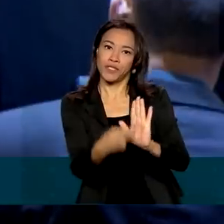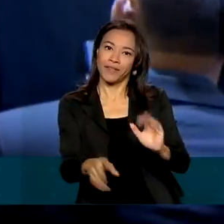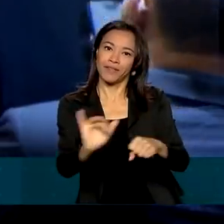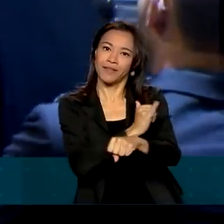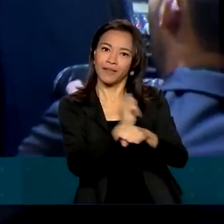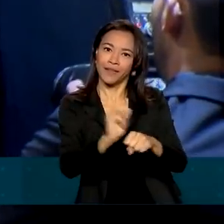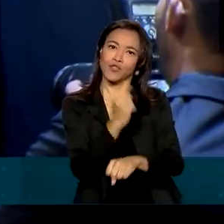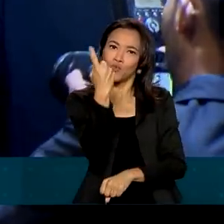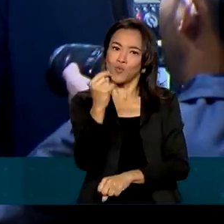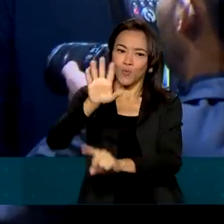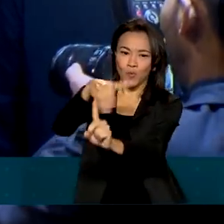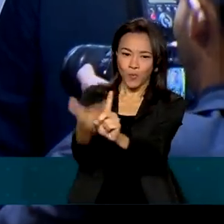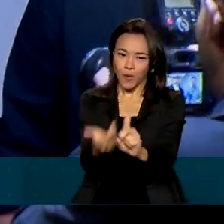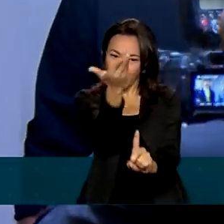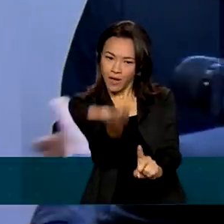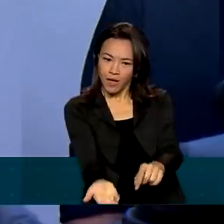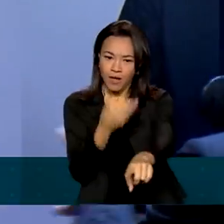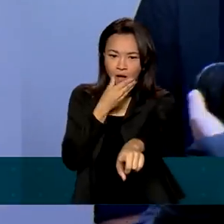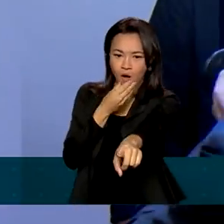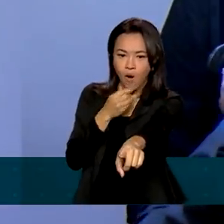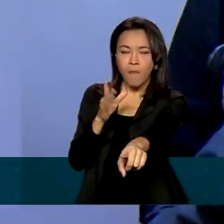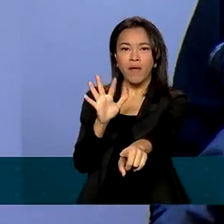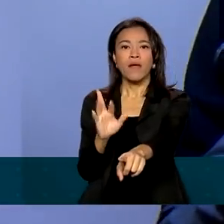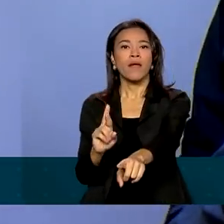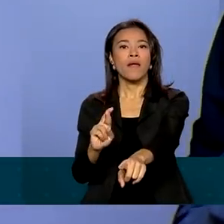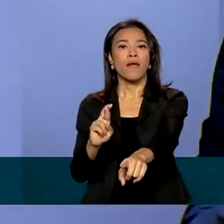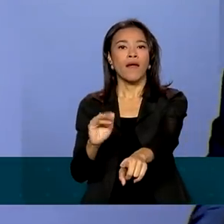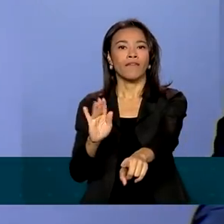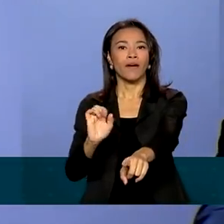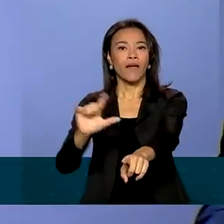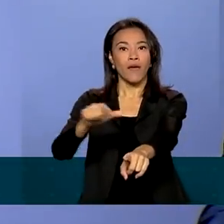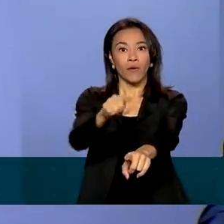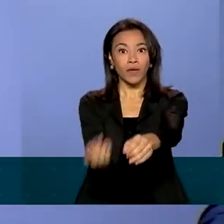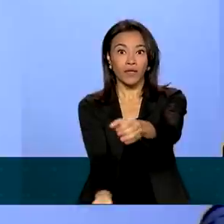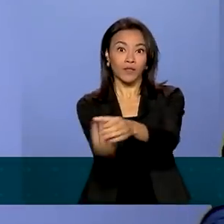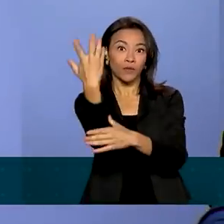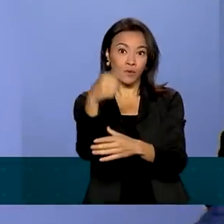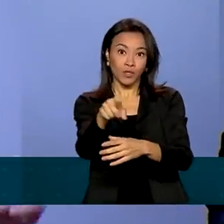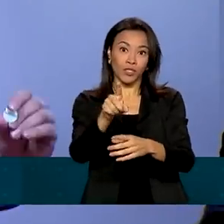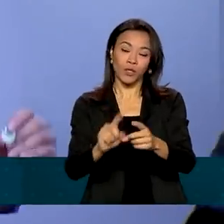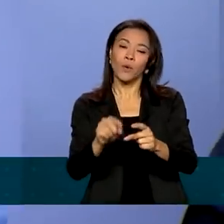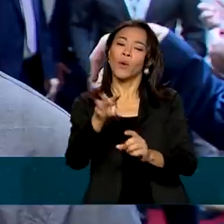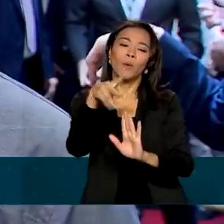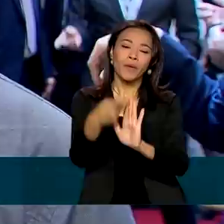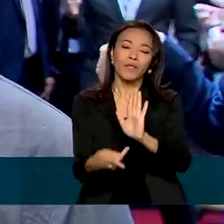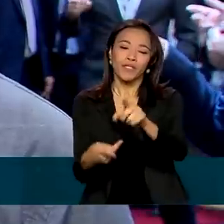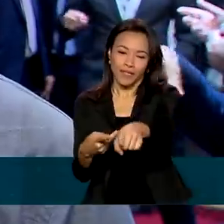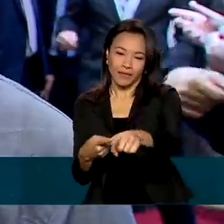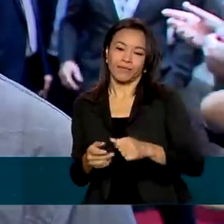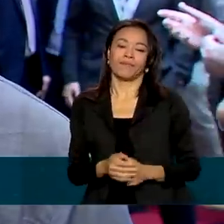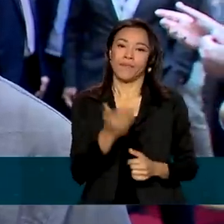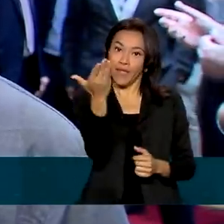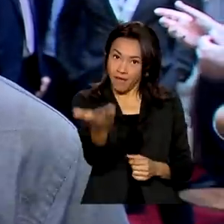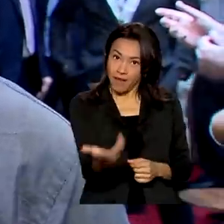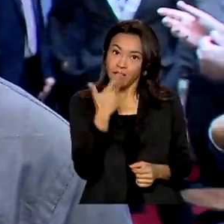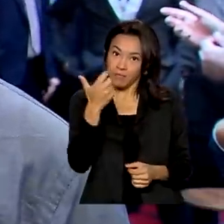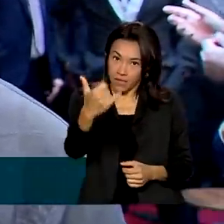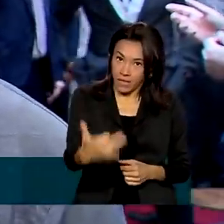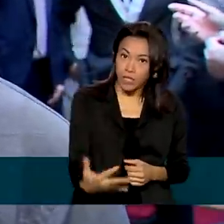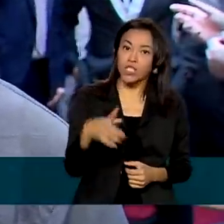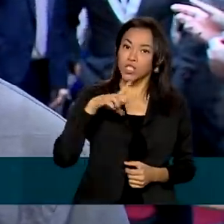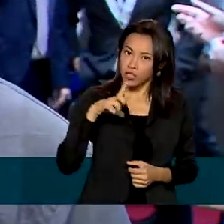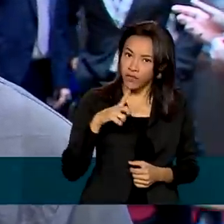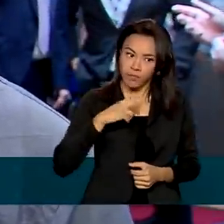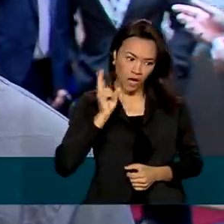Um dos homenageados é Rafael Teixeira, que trabalhou no desenvolvimento do projeto do auxílio emergencial. A gente teve que implementar um